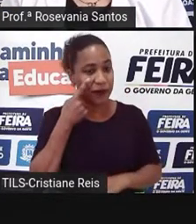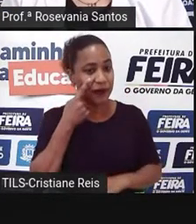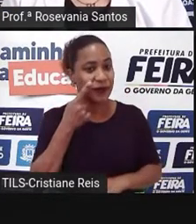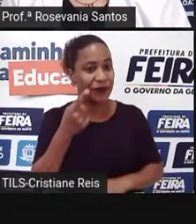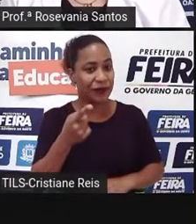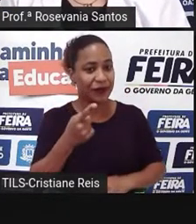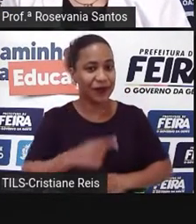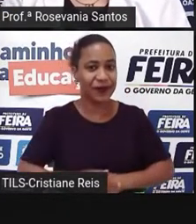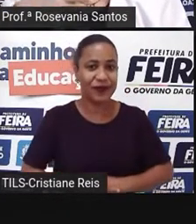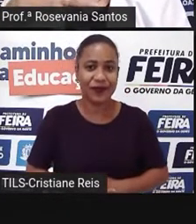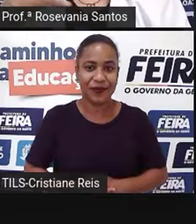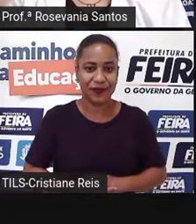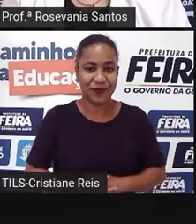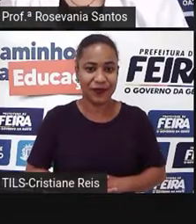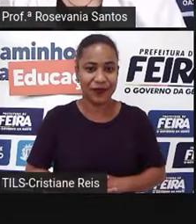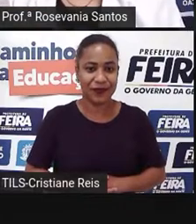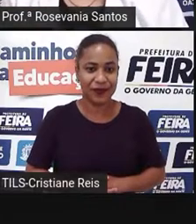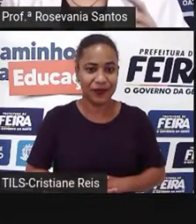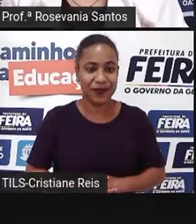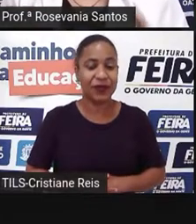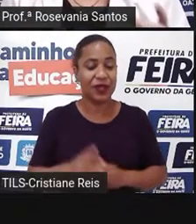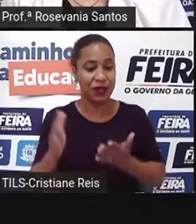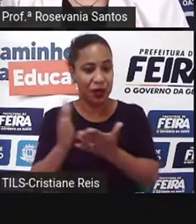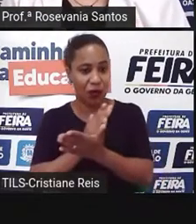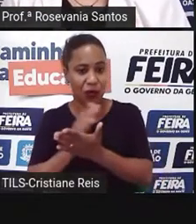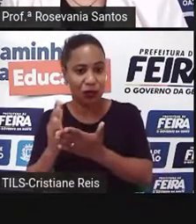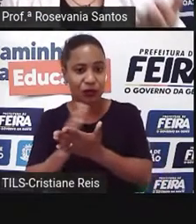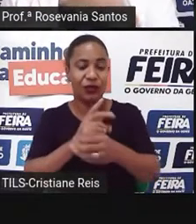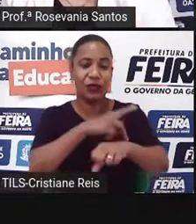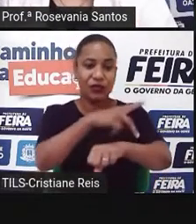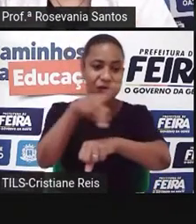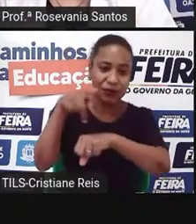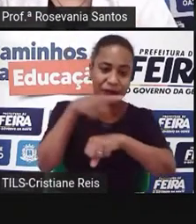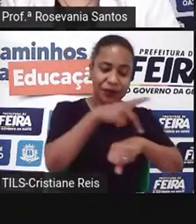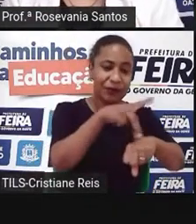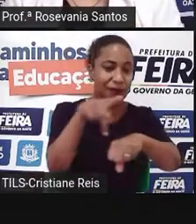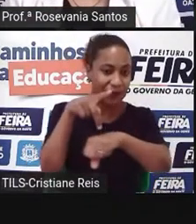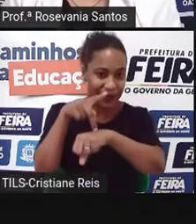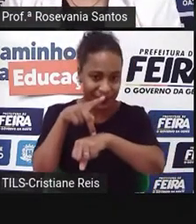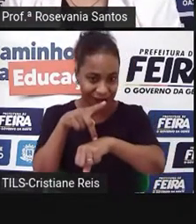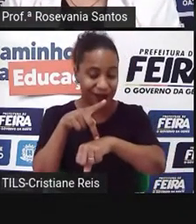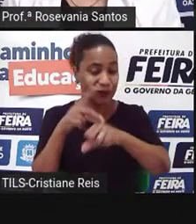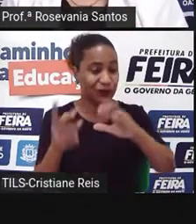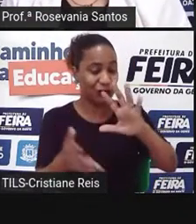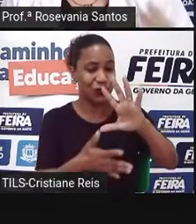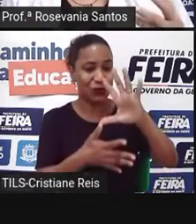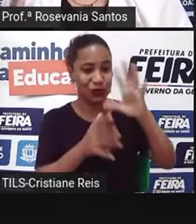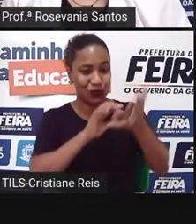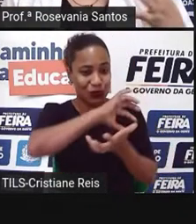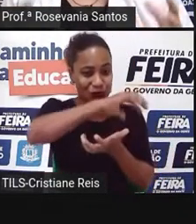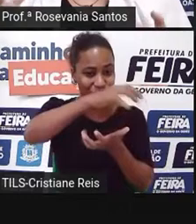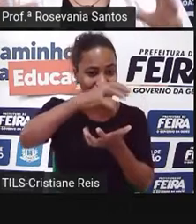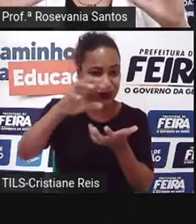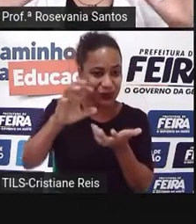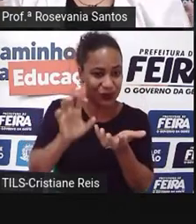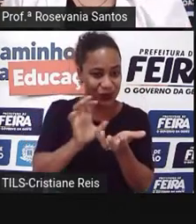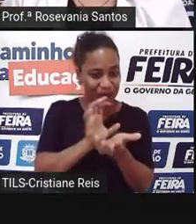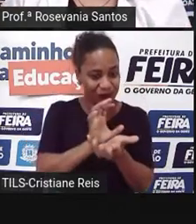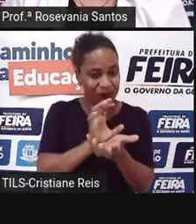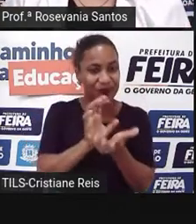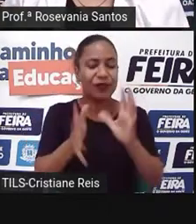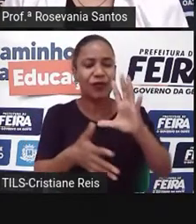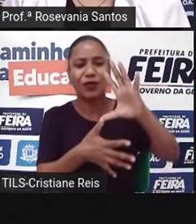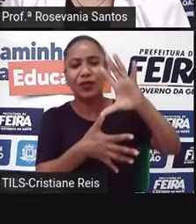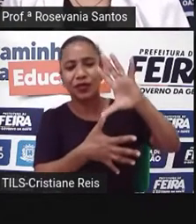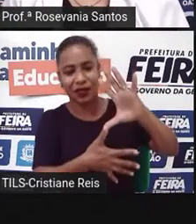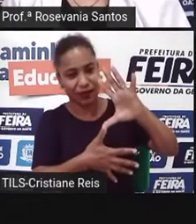alguns países, assim, né, que têm interferência no continente americano. Na realidade, tem um deles que nem